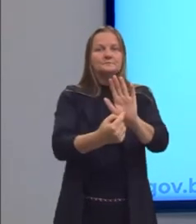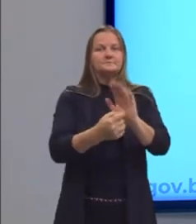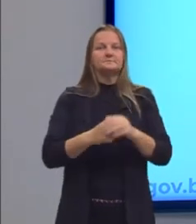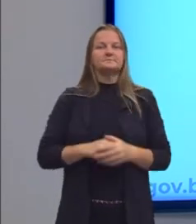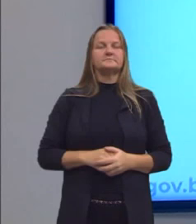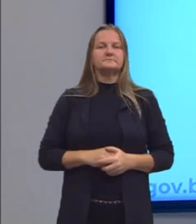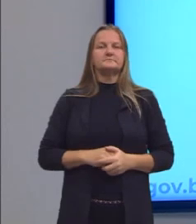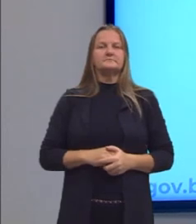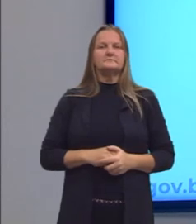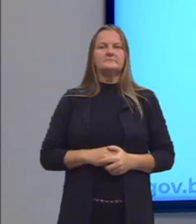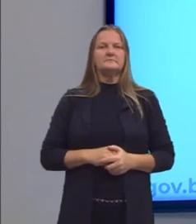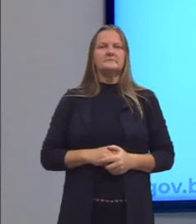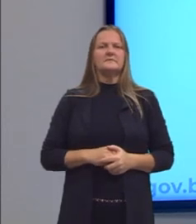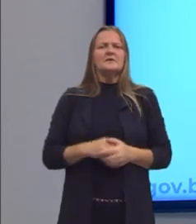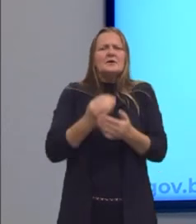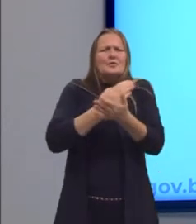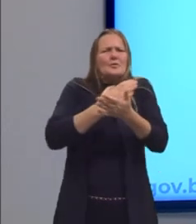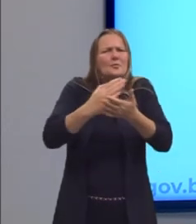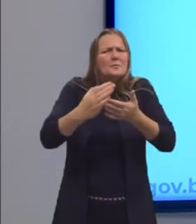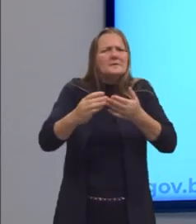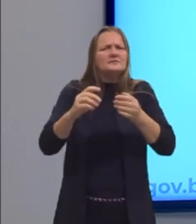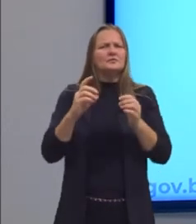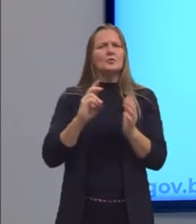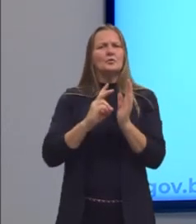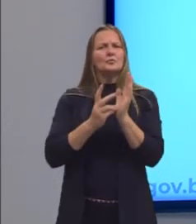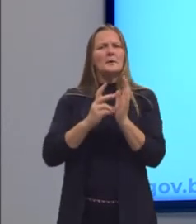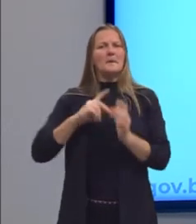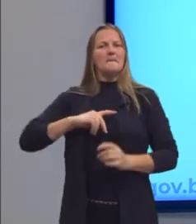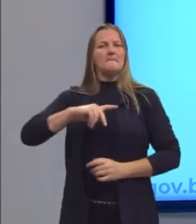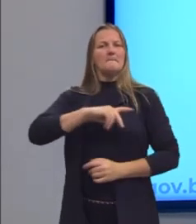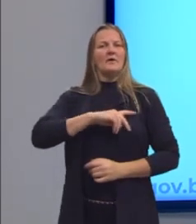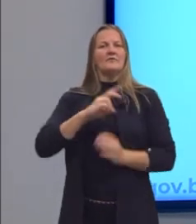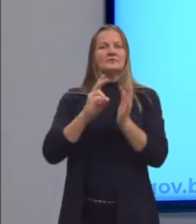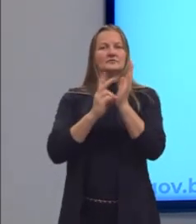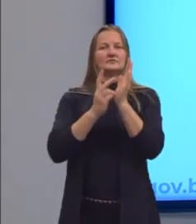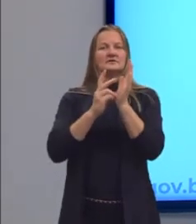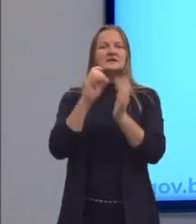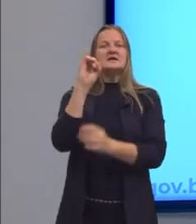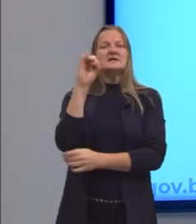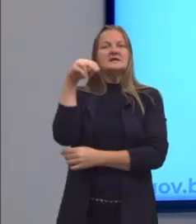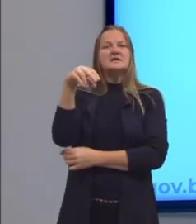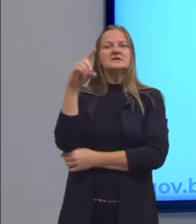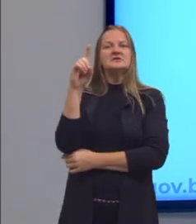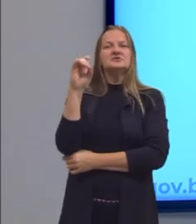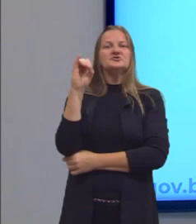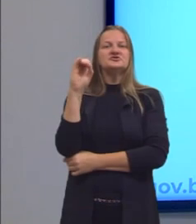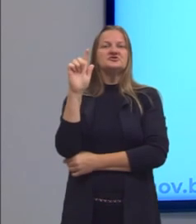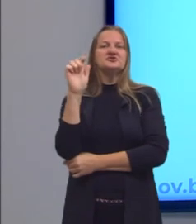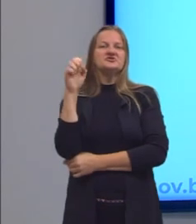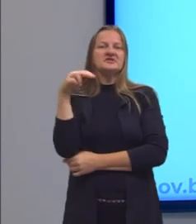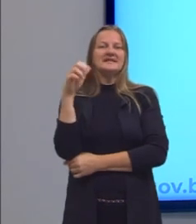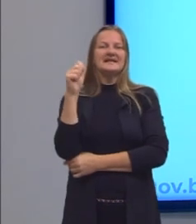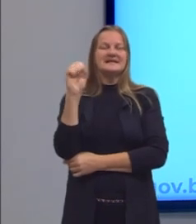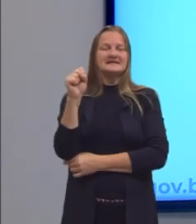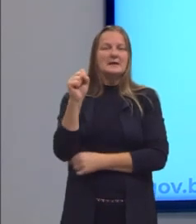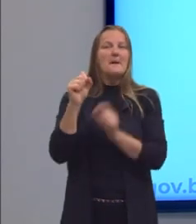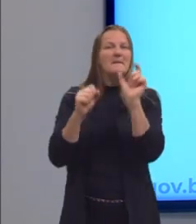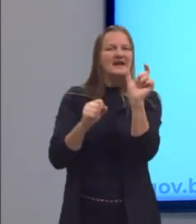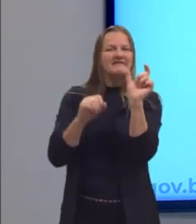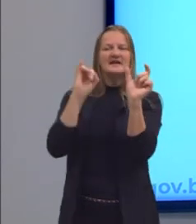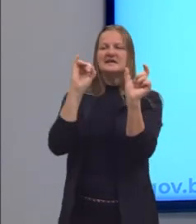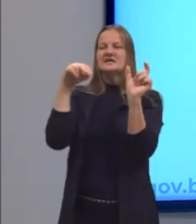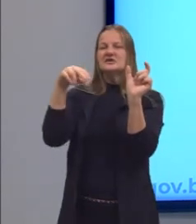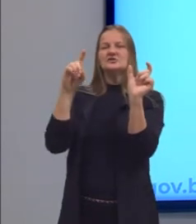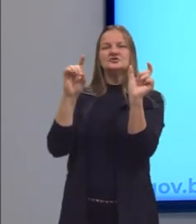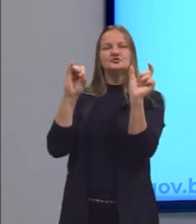a gente está, desde o início, falando em povos indígenas e evitando falar a palavra índio.